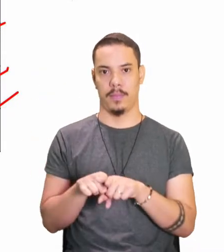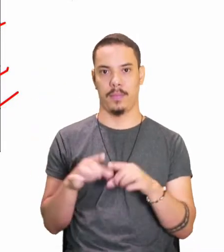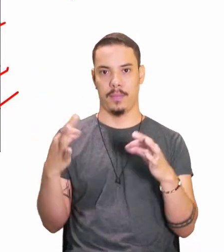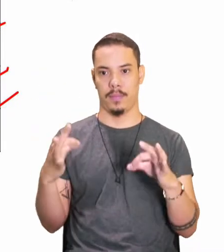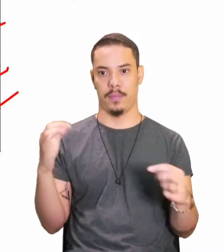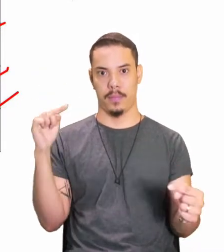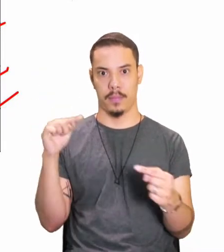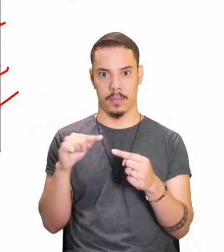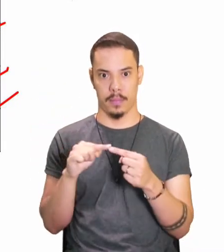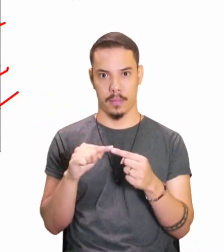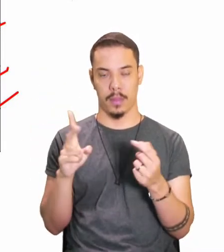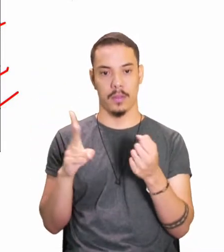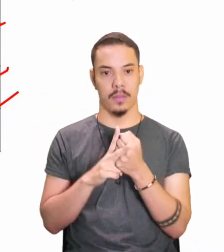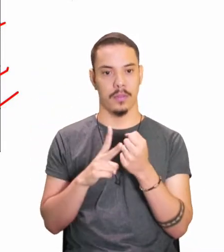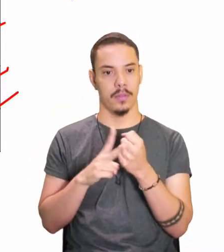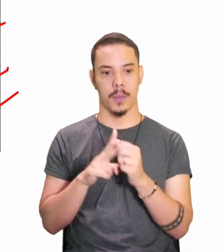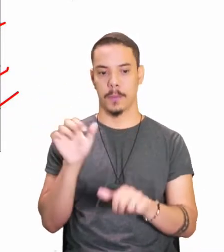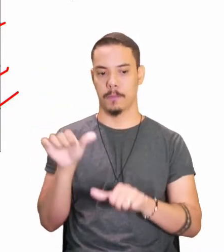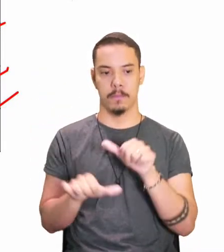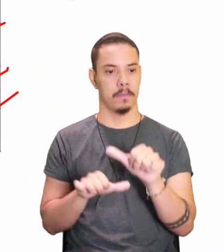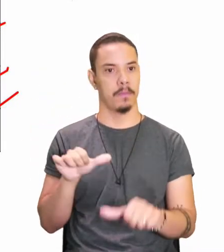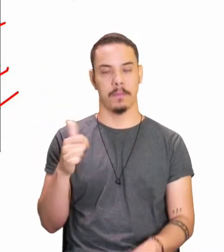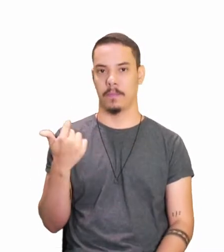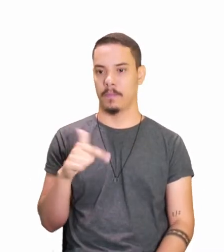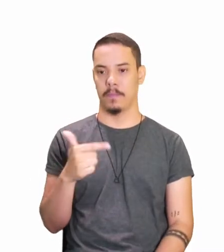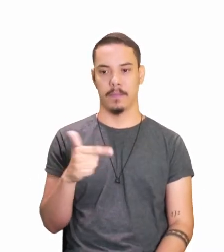Quanto que é o verbo regular? Não sofre alteração.